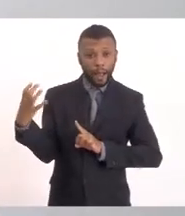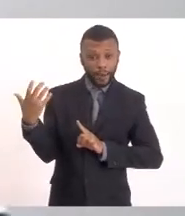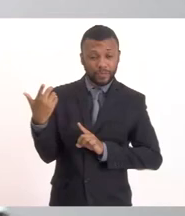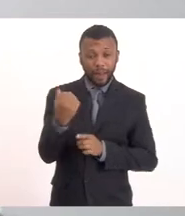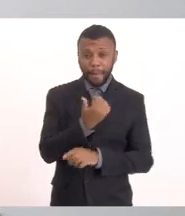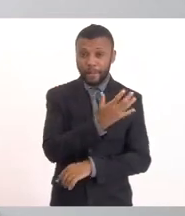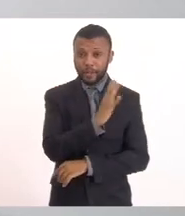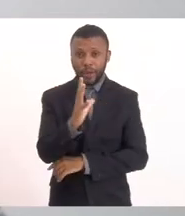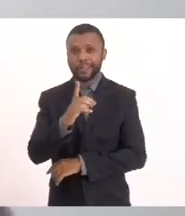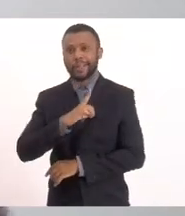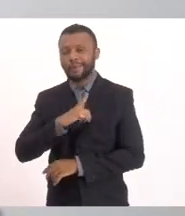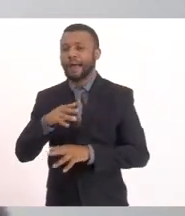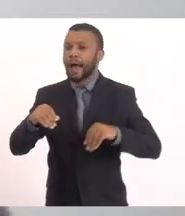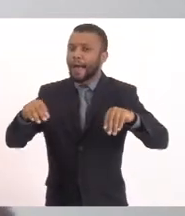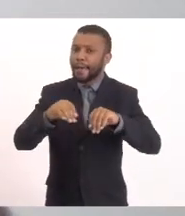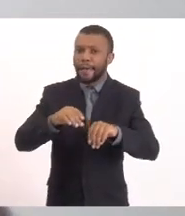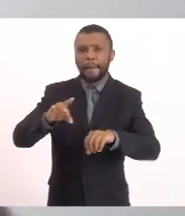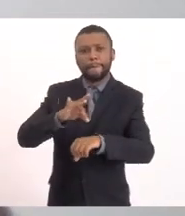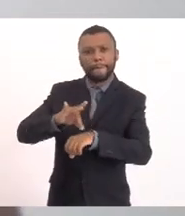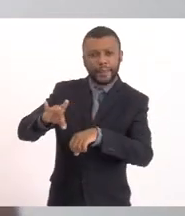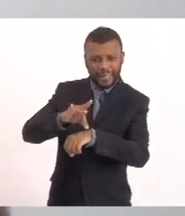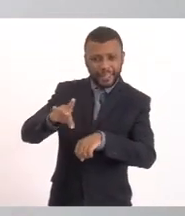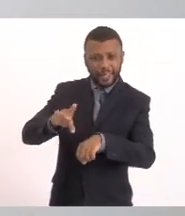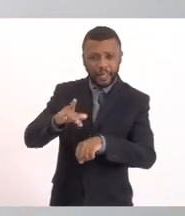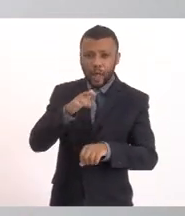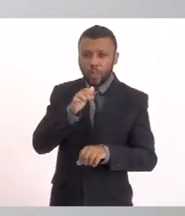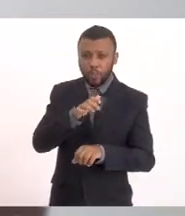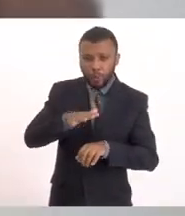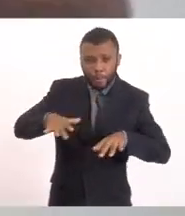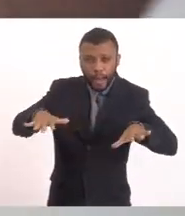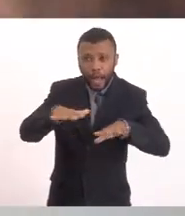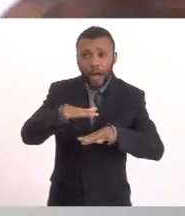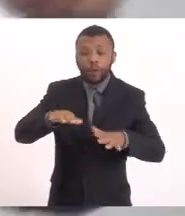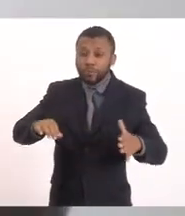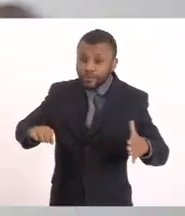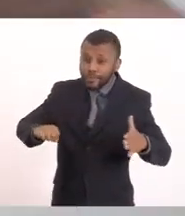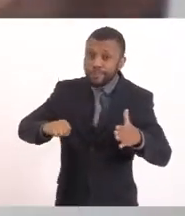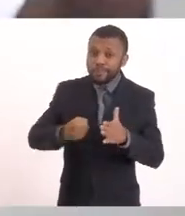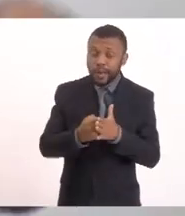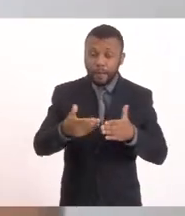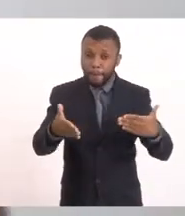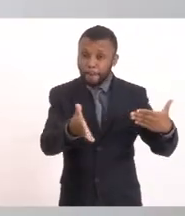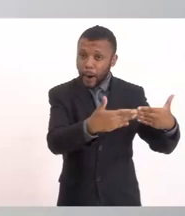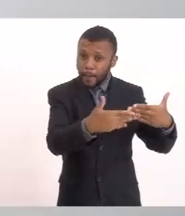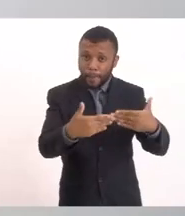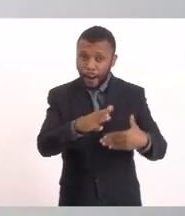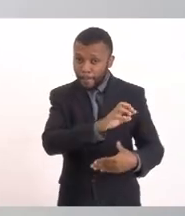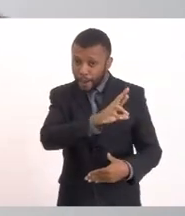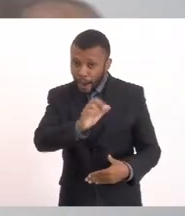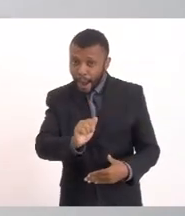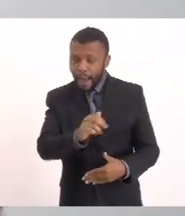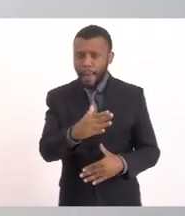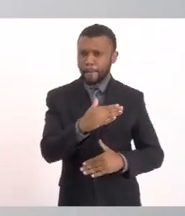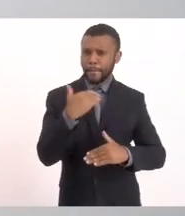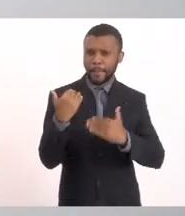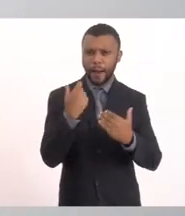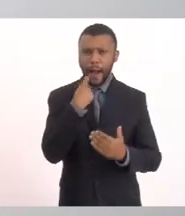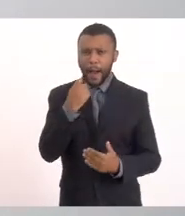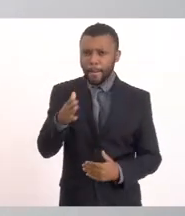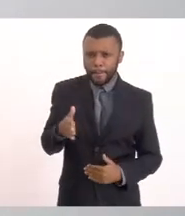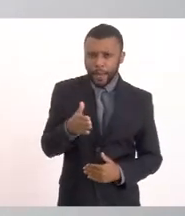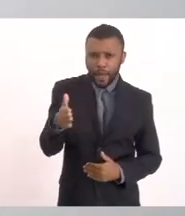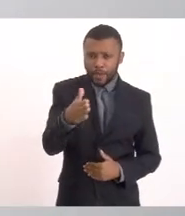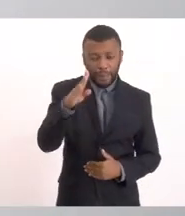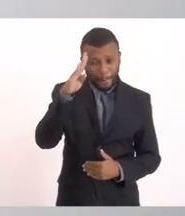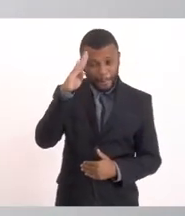falando Que botou areia preta no mar O impacto ambiental Sabe o que vai ser? É quando fechar a barra E morrer os peixes todos de novo Aí vai ser o impacto ambiental O impacto ambiental sério Vai estar